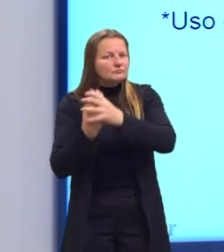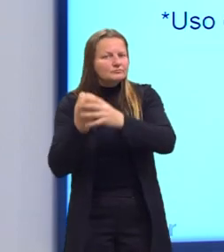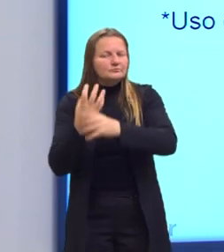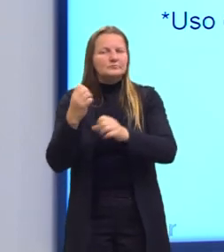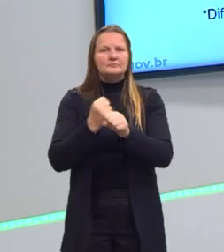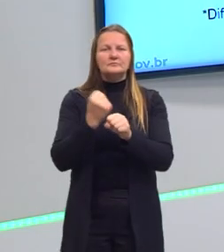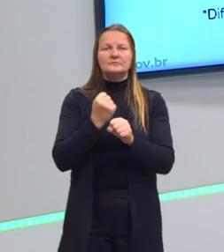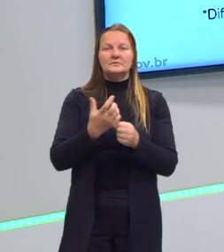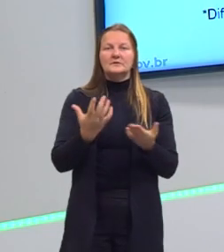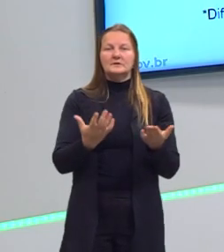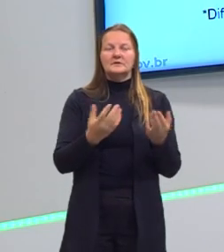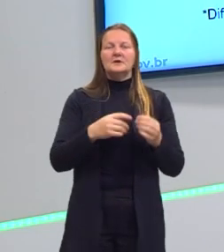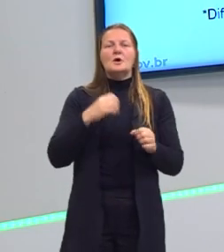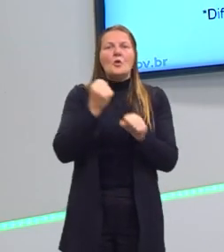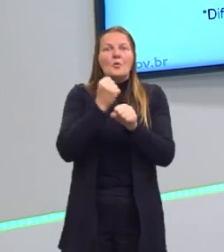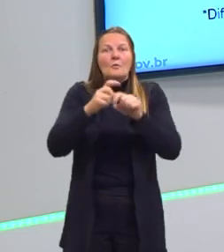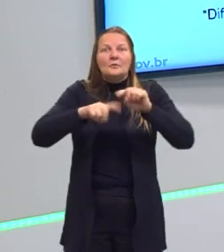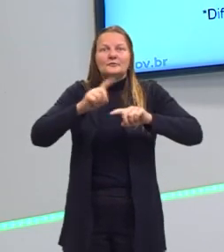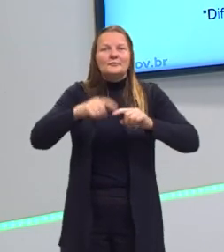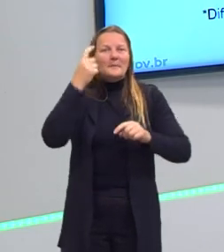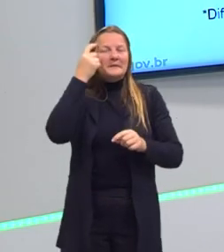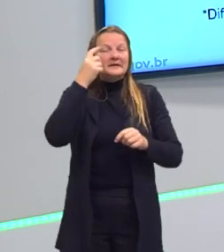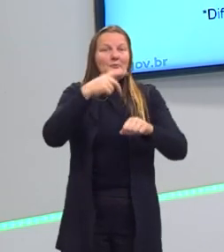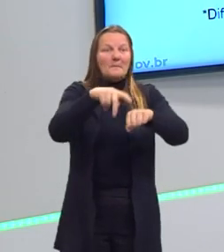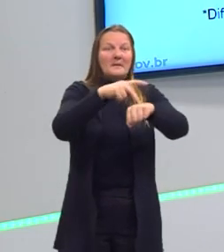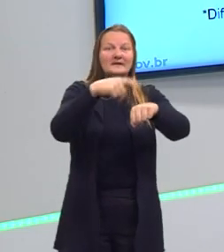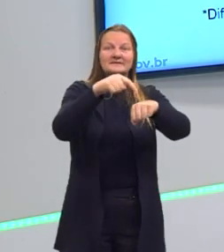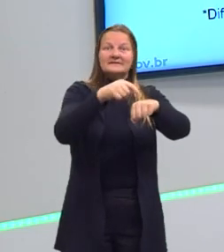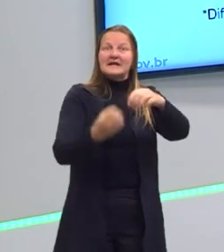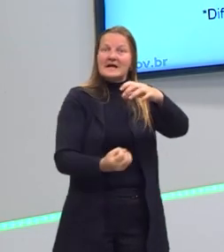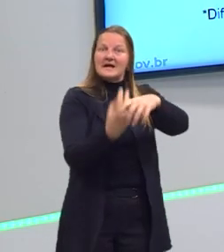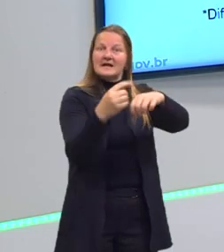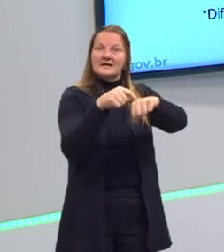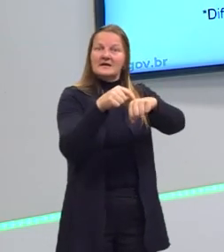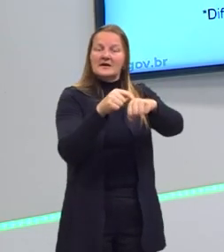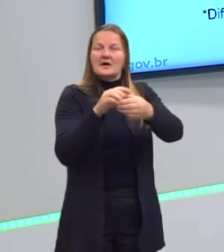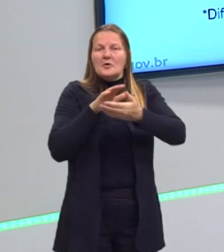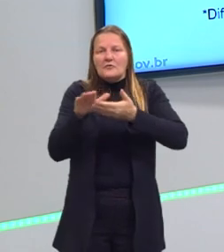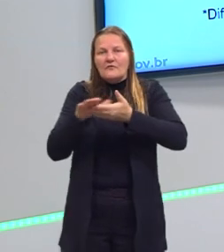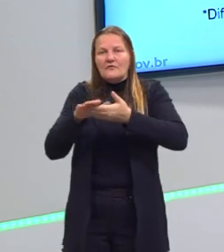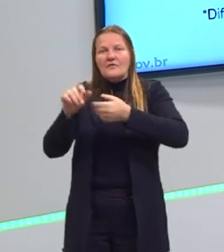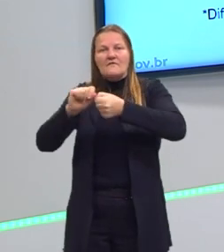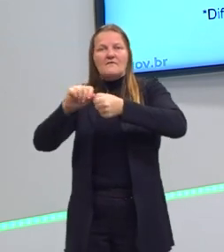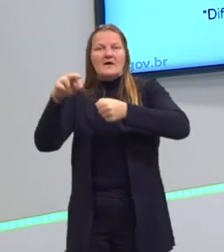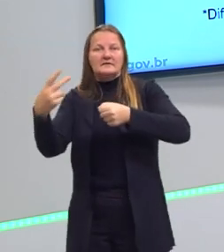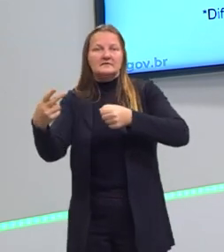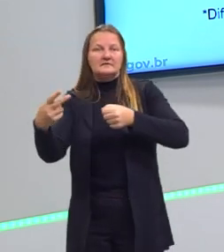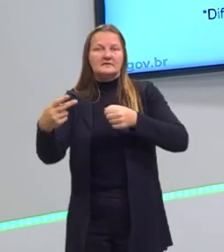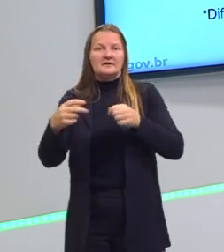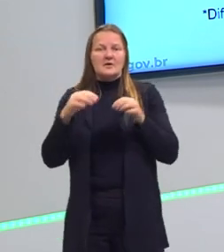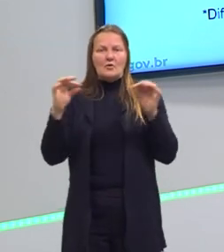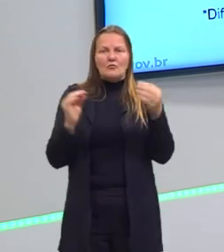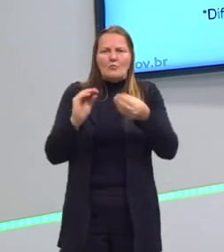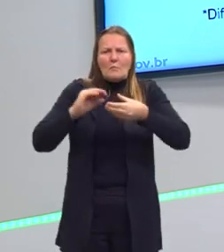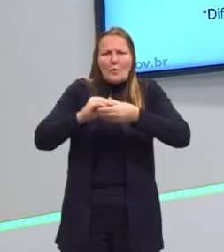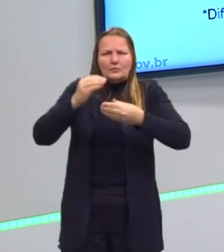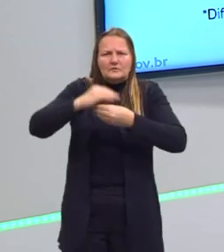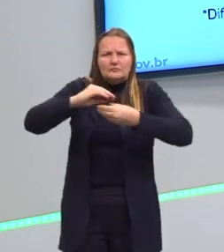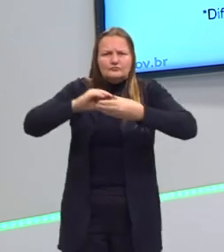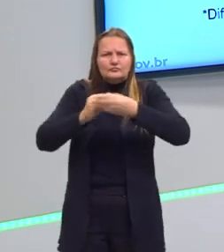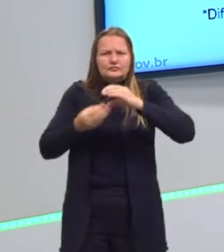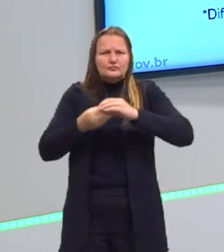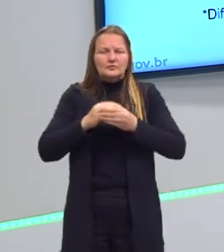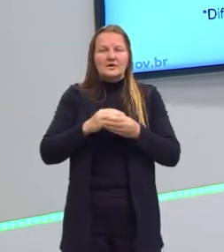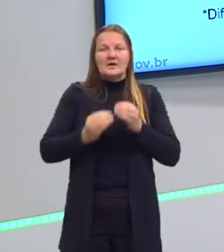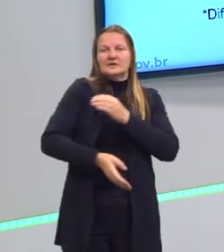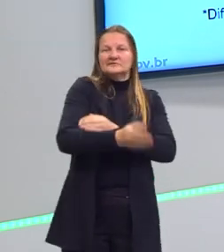Ou seja, o produto é pensado num país, ele é impresso em outro, é feito em outro, é distribuído